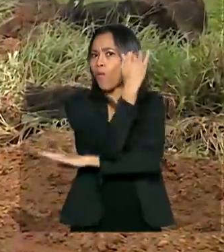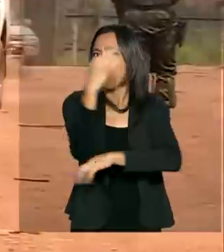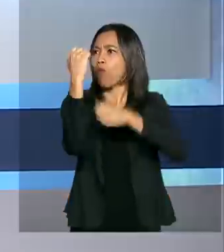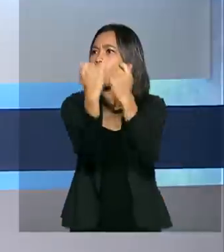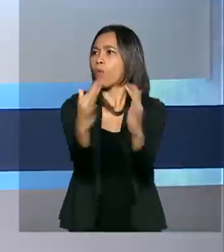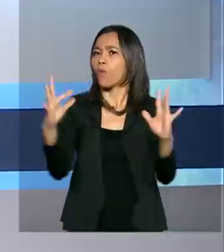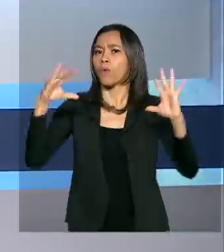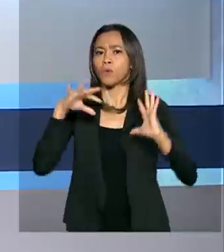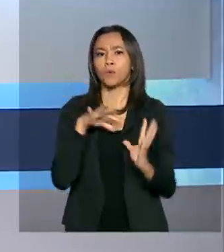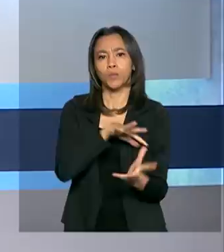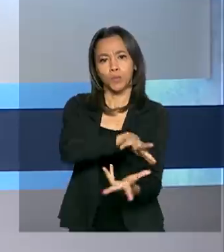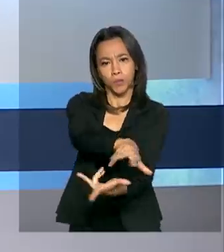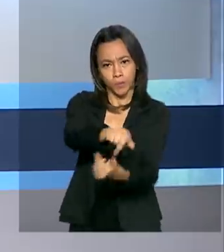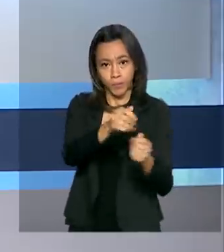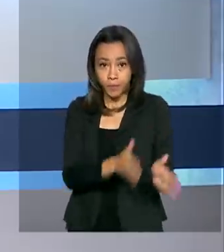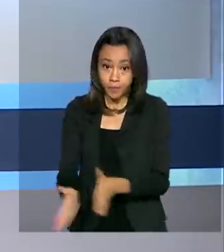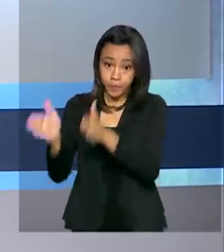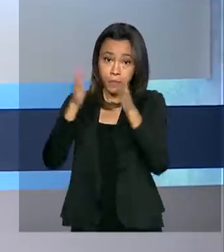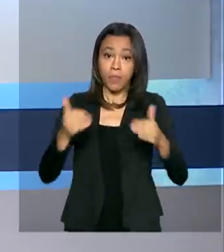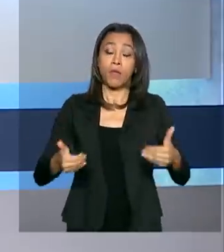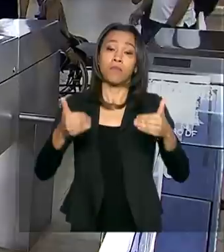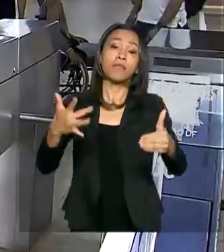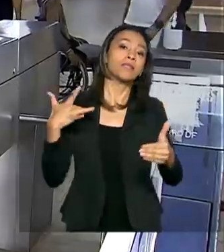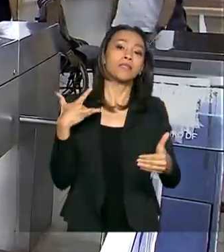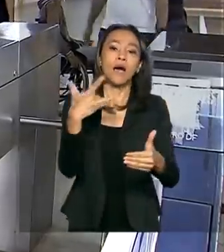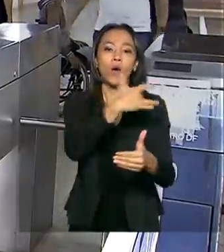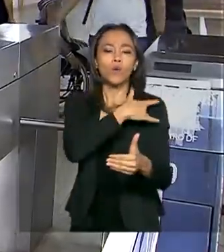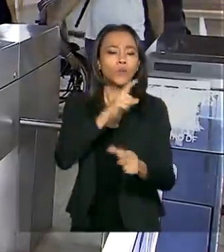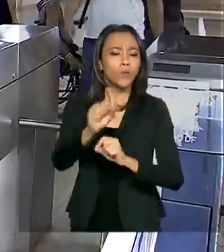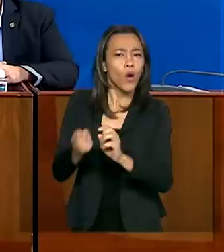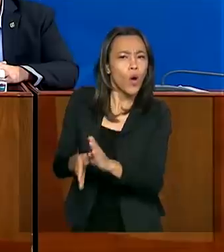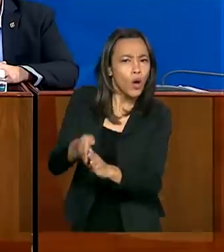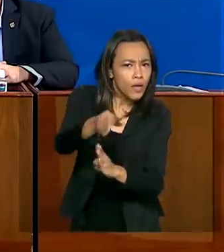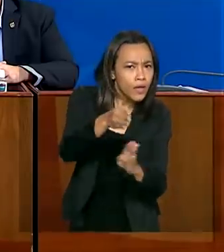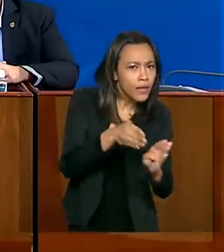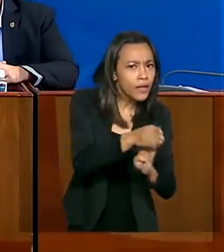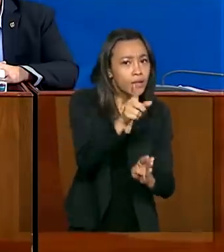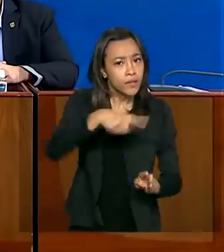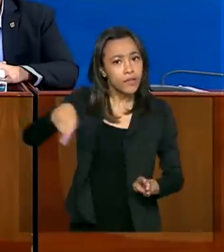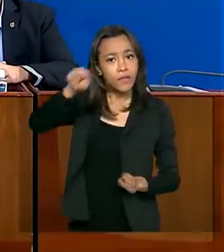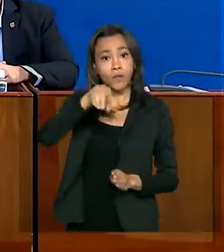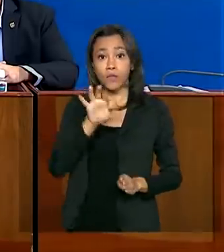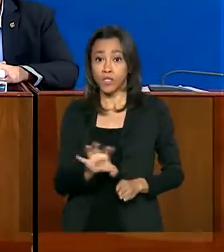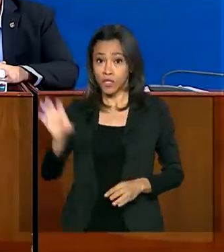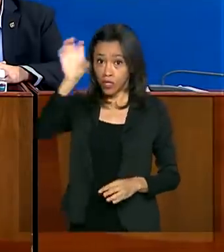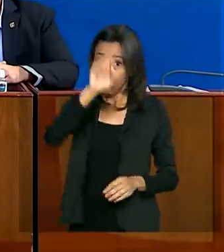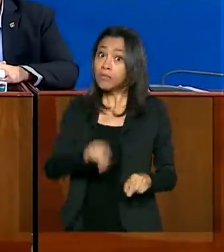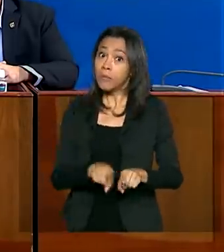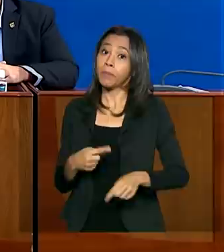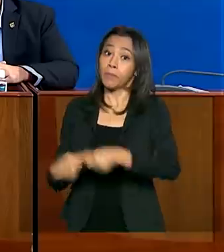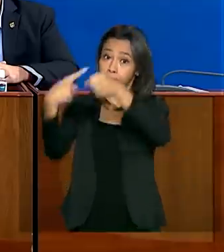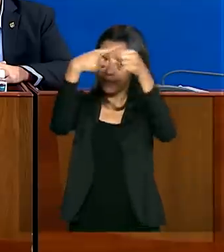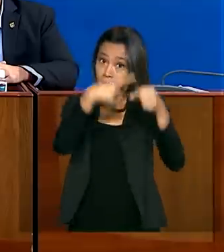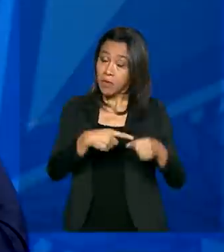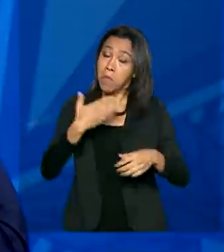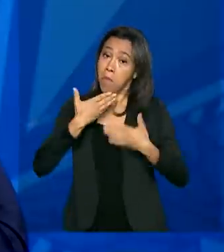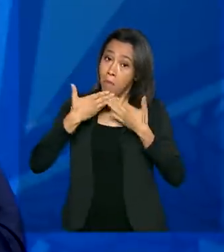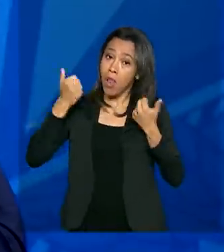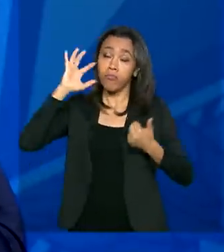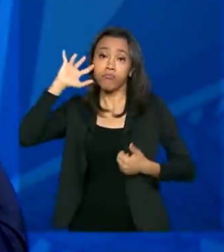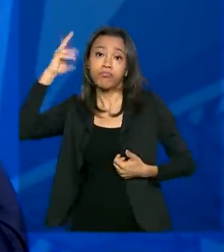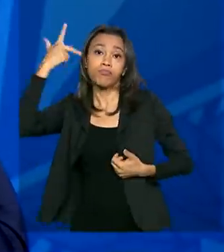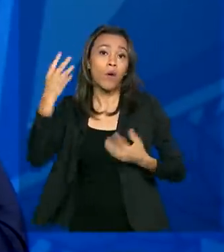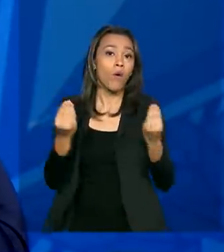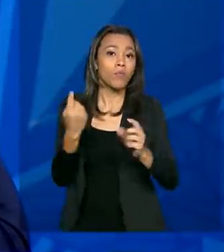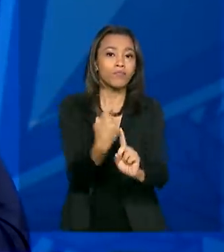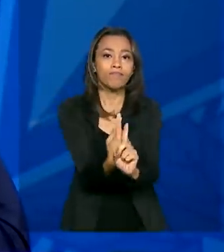do mundo. O Ministério da Saúde apresenta recomendações para que estados e municípios tomem a melhor decisão em relação